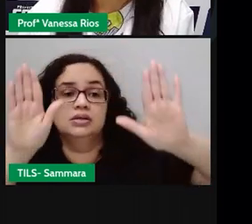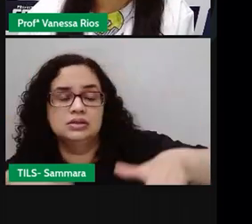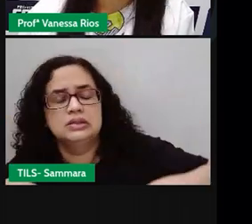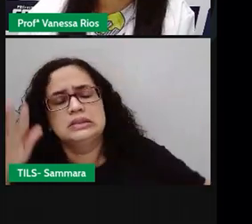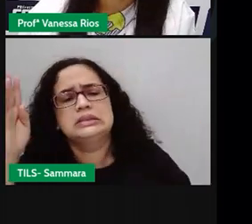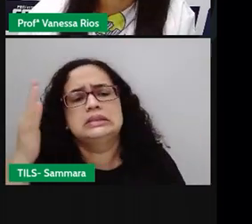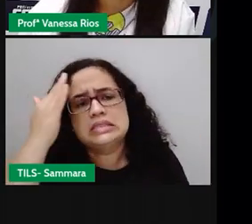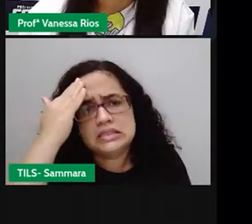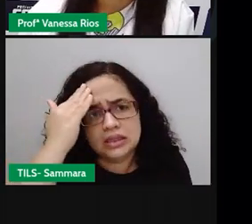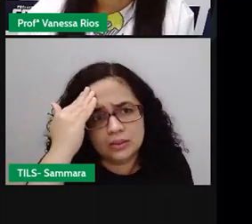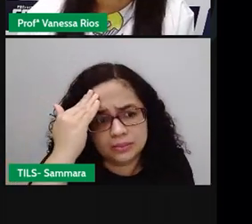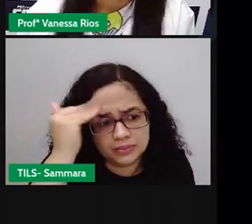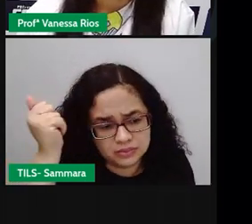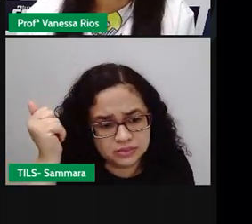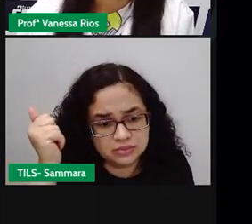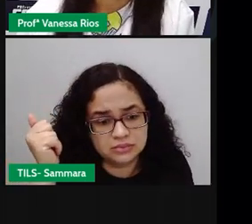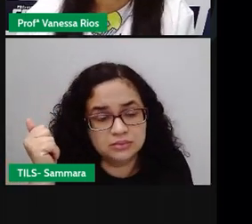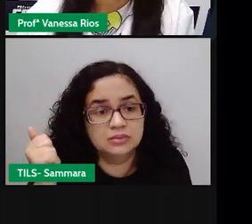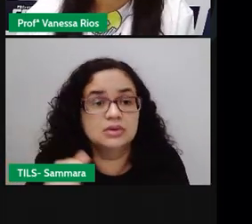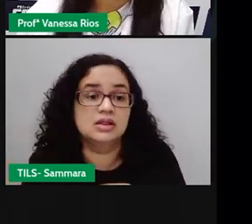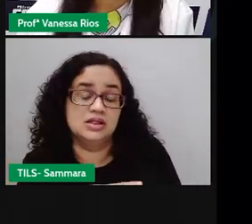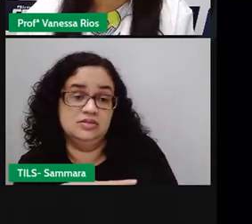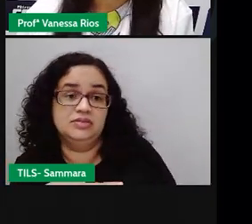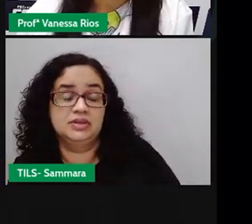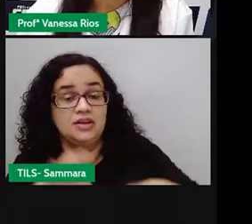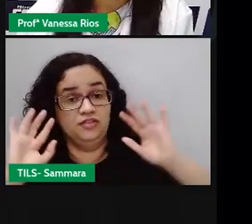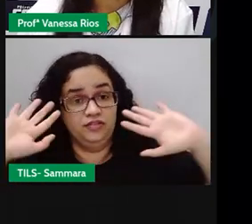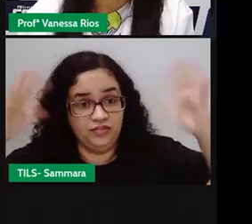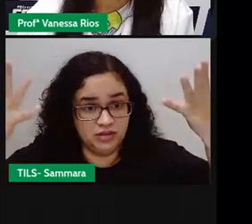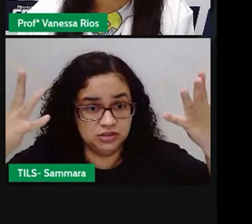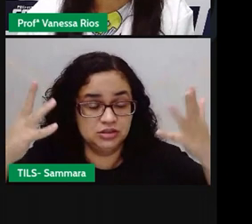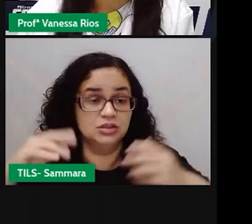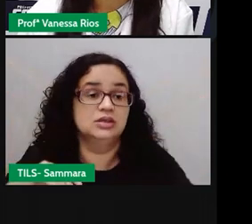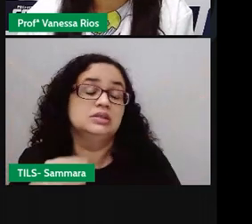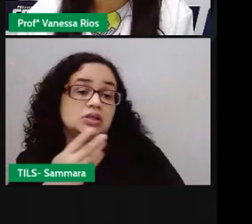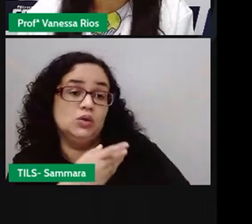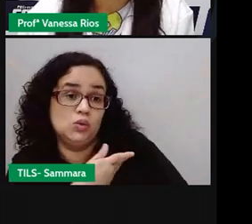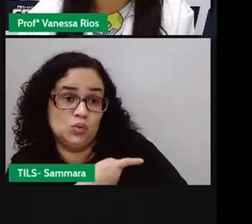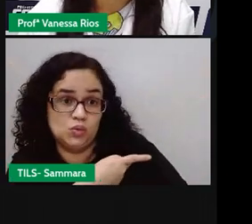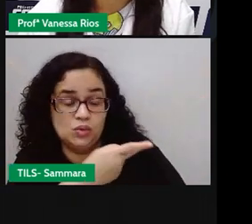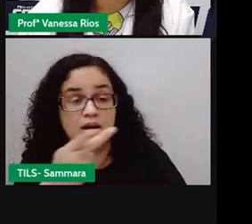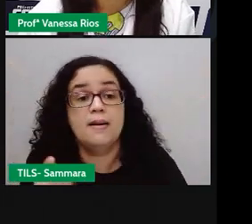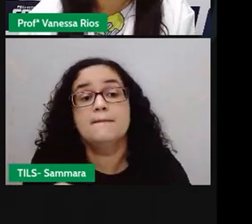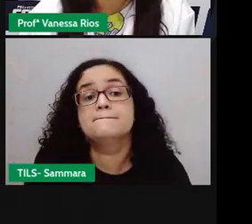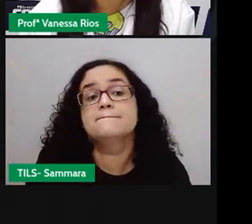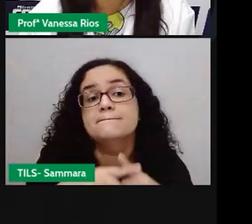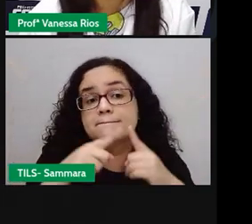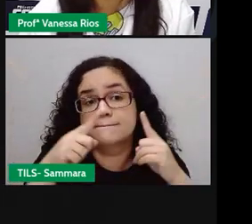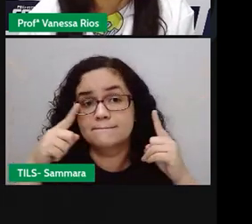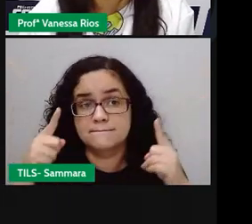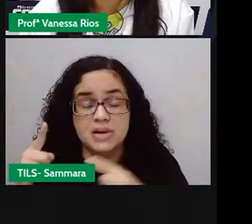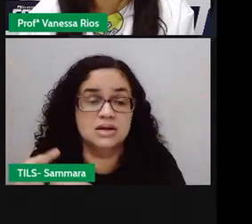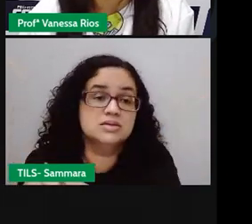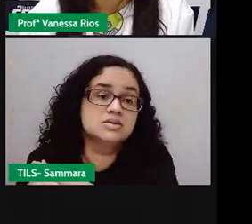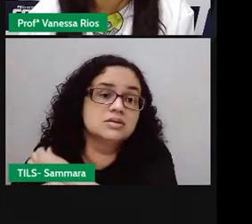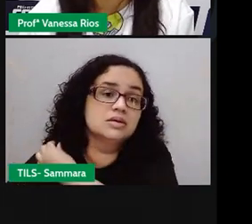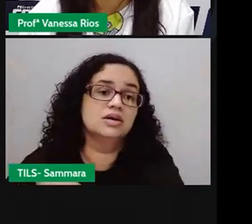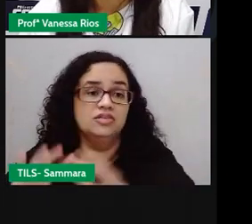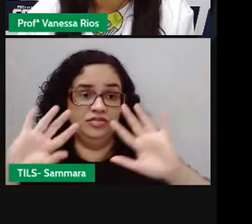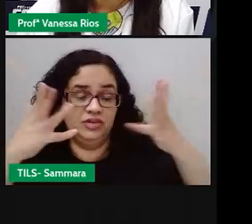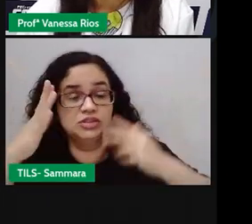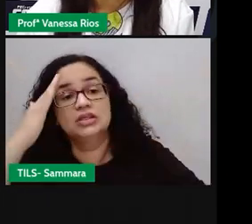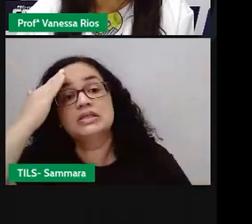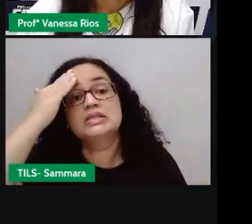sabendo que vai ter essa festa no céu, são convidadas, mas que só pode ir até essa festa, quem